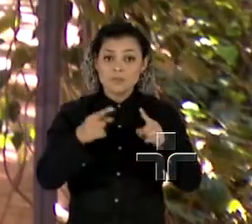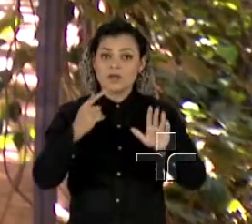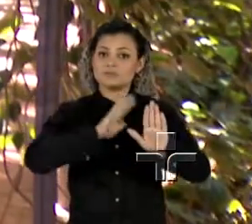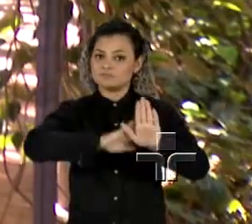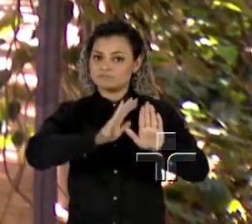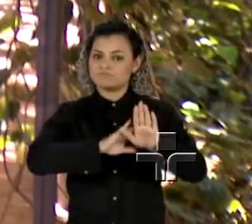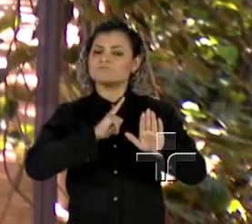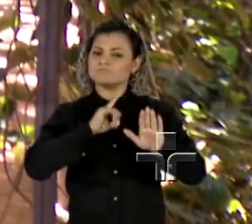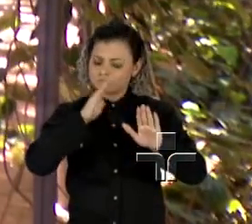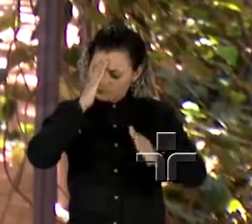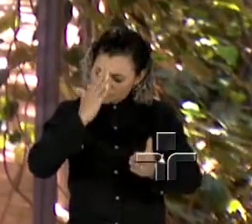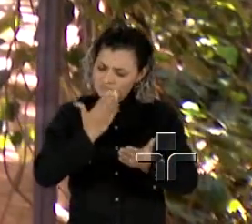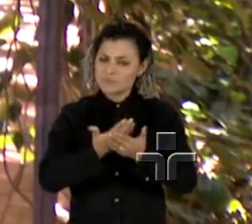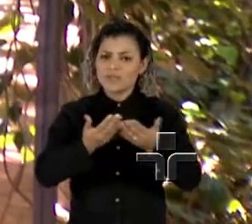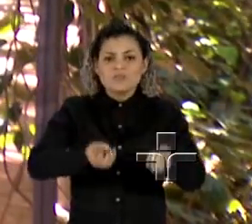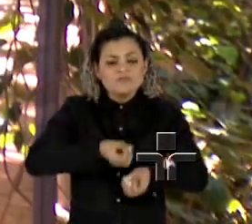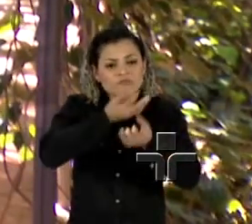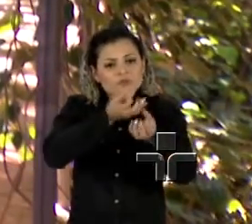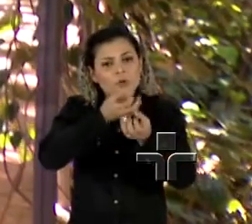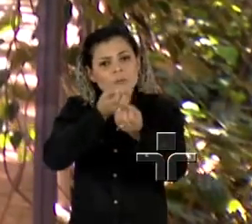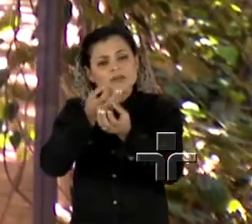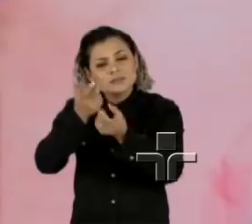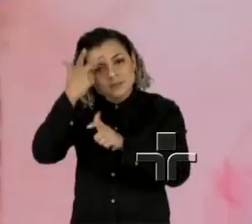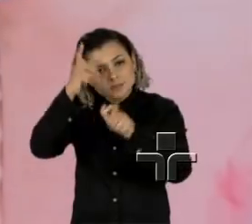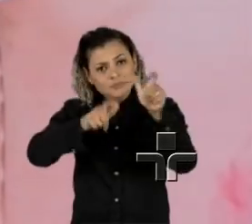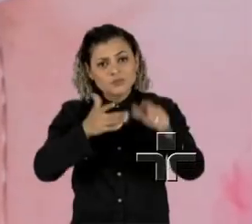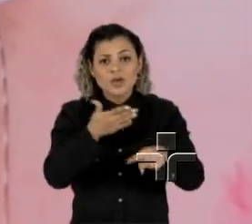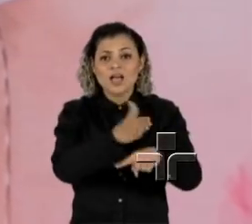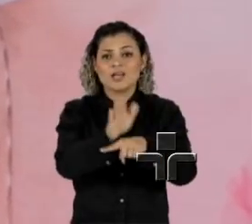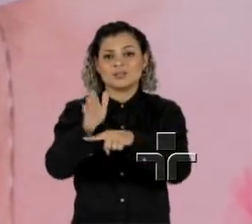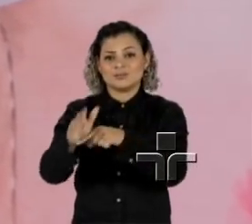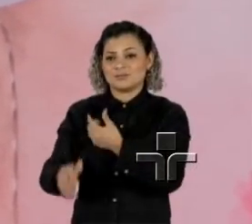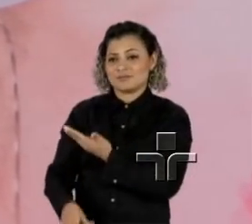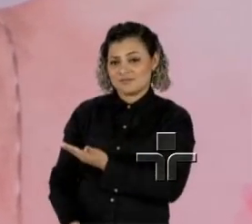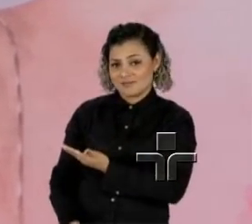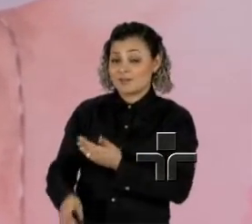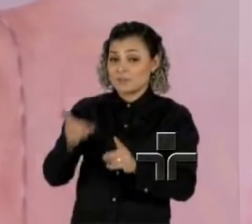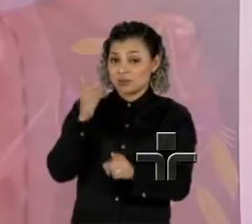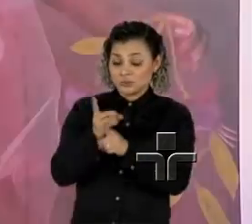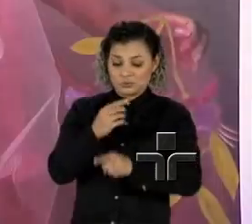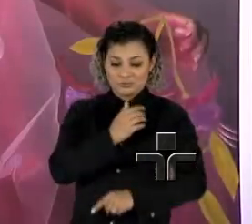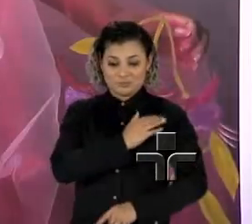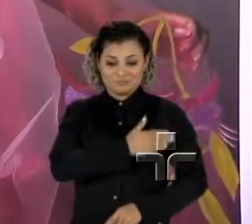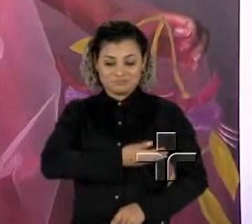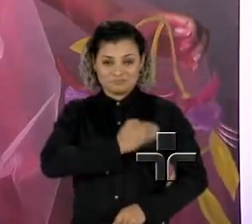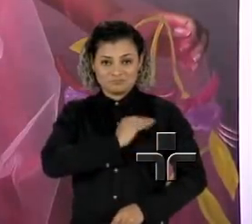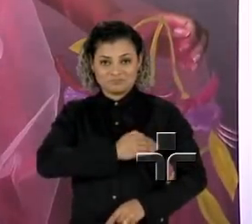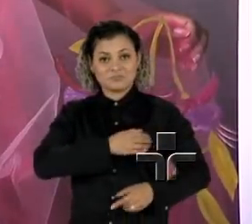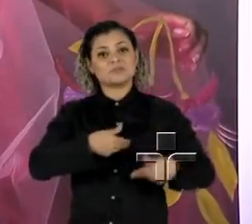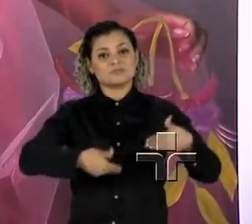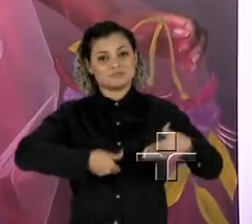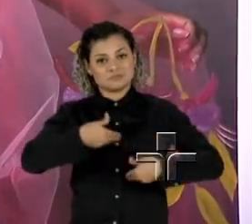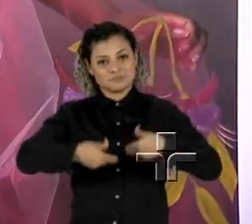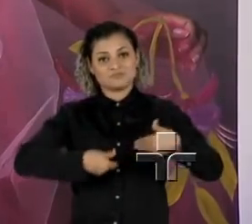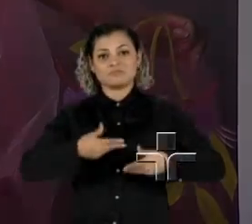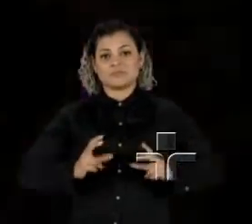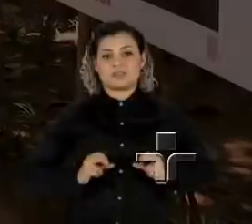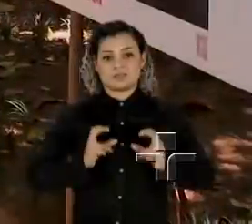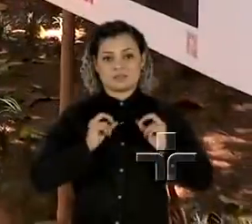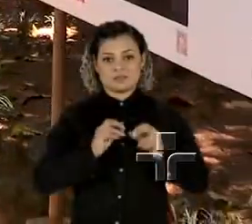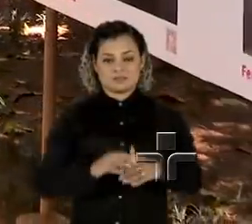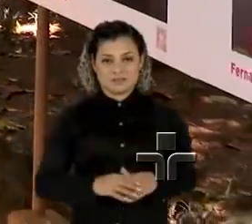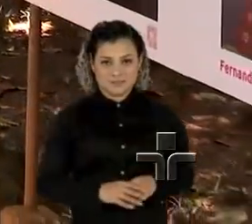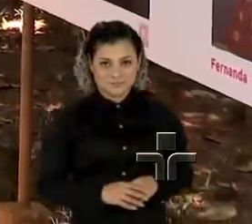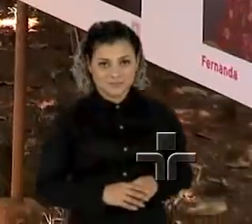informação de credibilidade, informação que vai ajudar tanto no diagnóstico precoce quanto no tratamento, na atuação no câncer de mama.